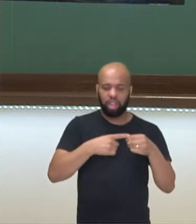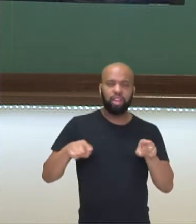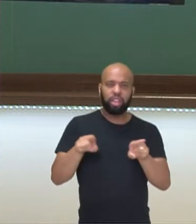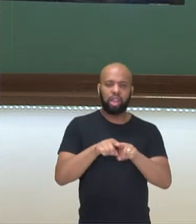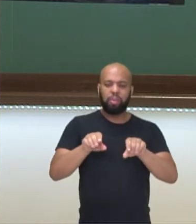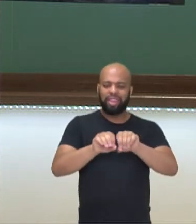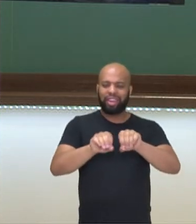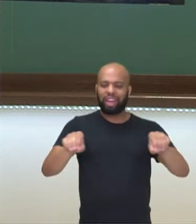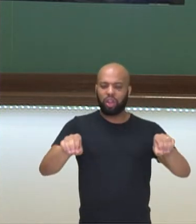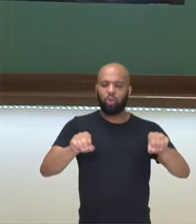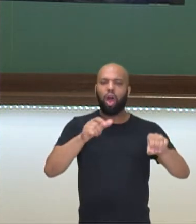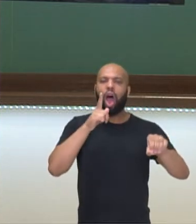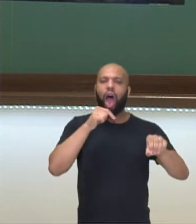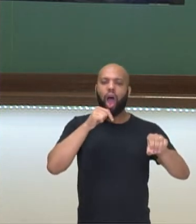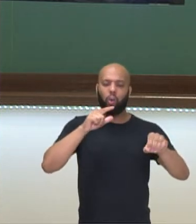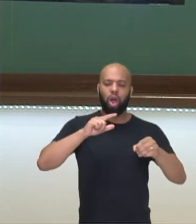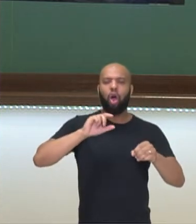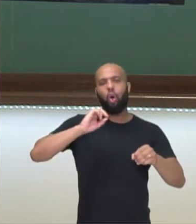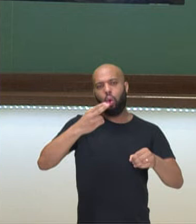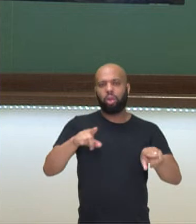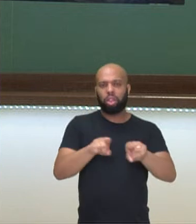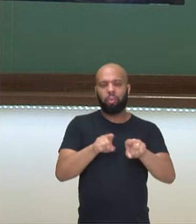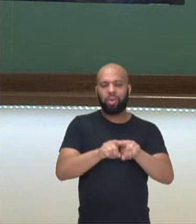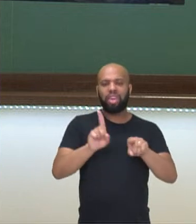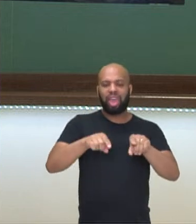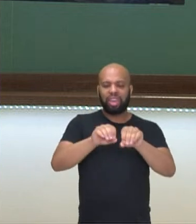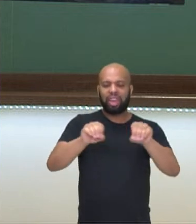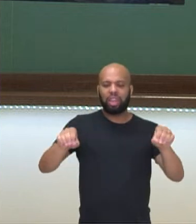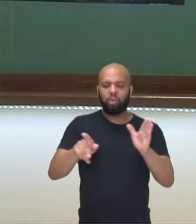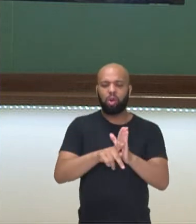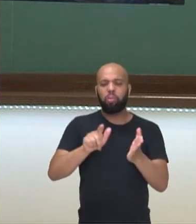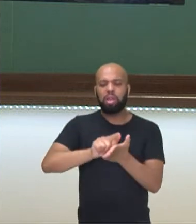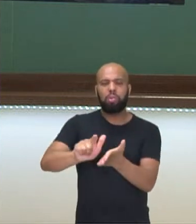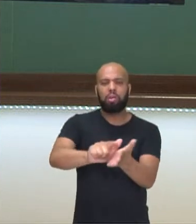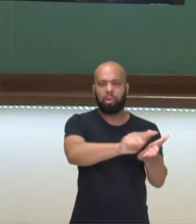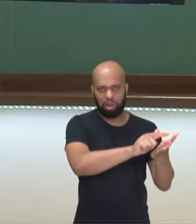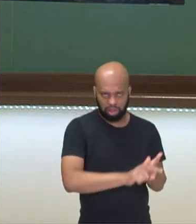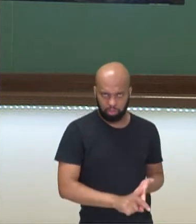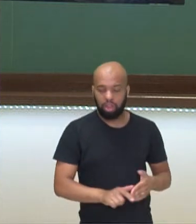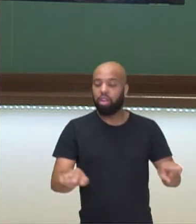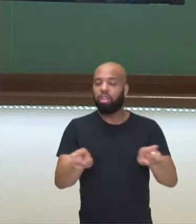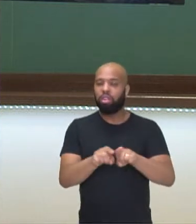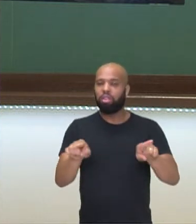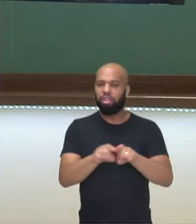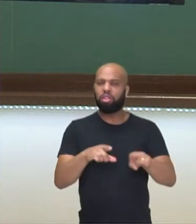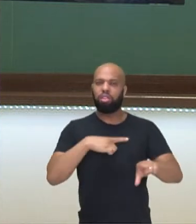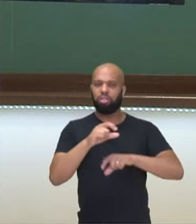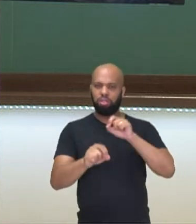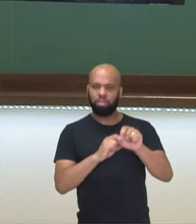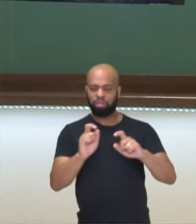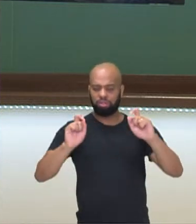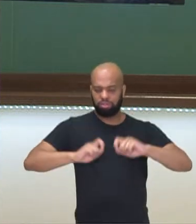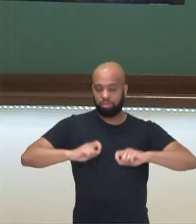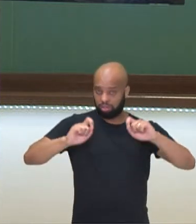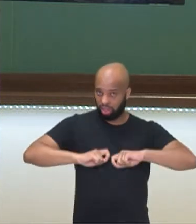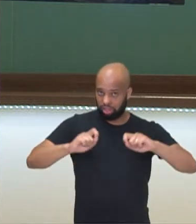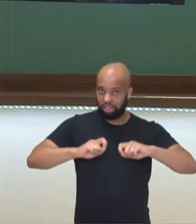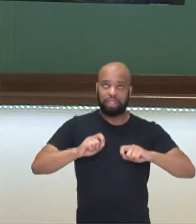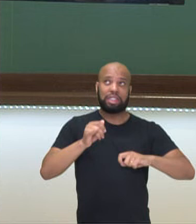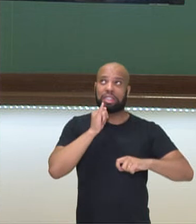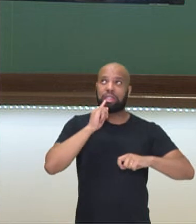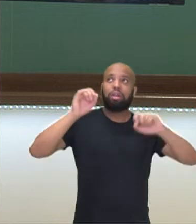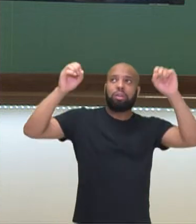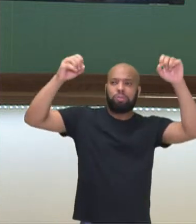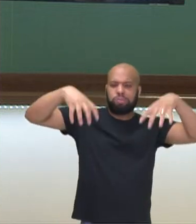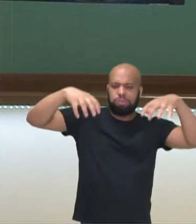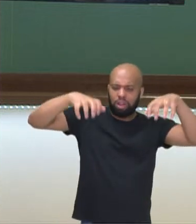saneamento existentes também na cidade, bem como questão de possibilidades de enchentes,